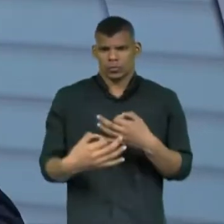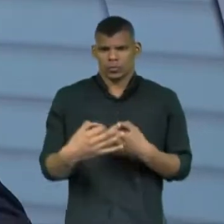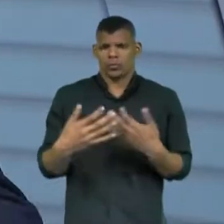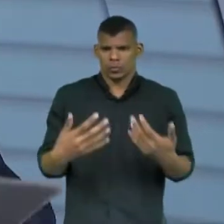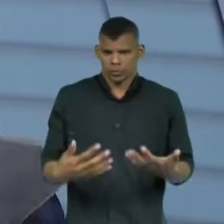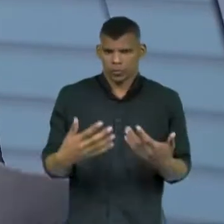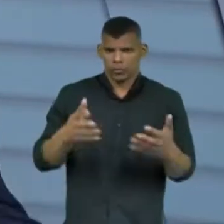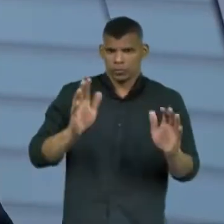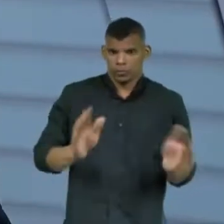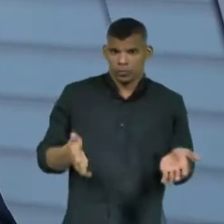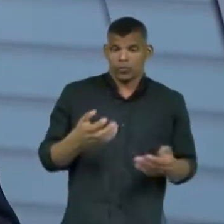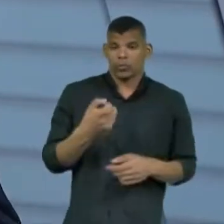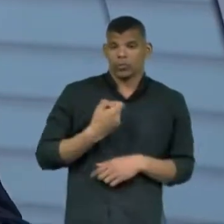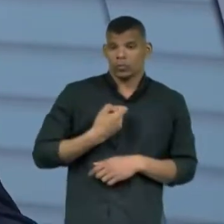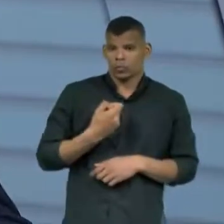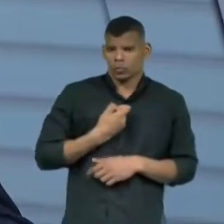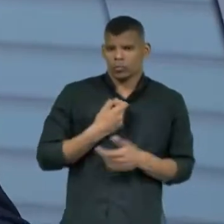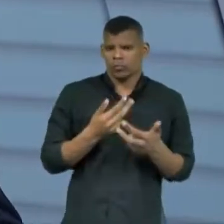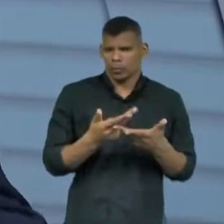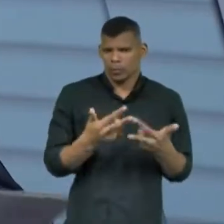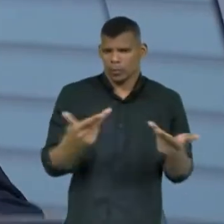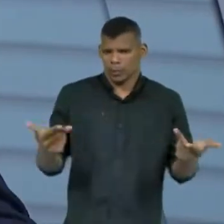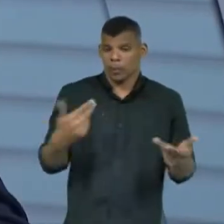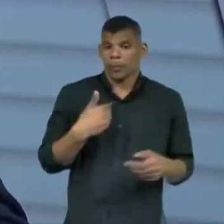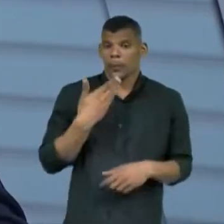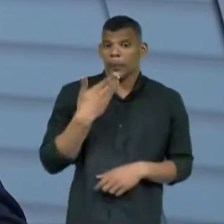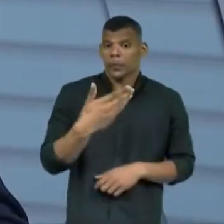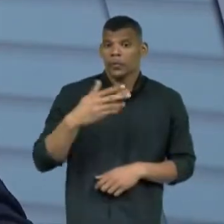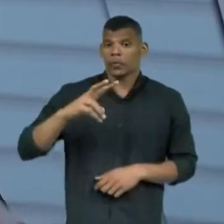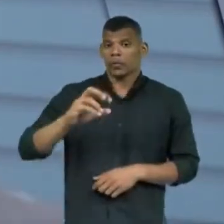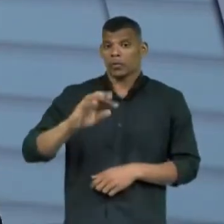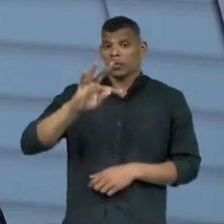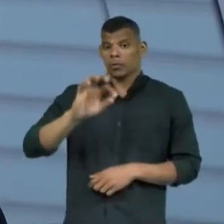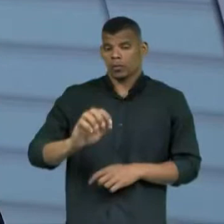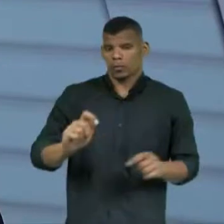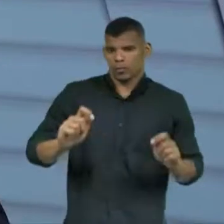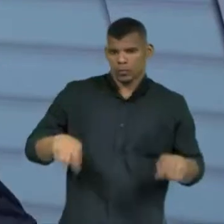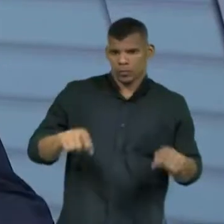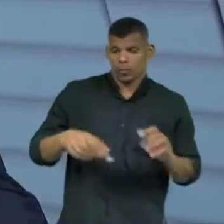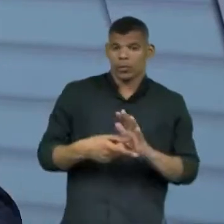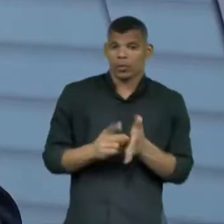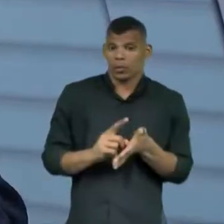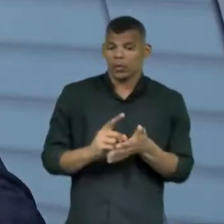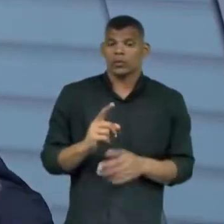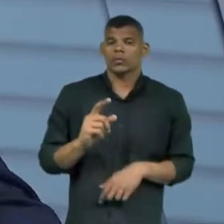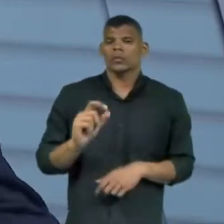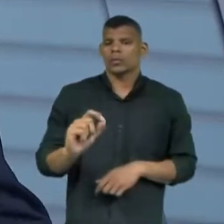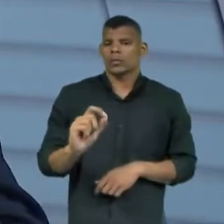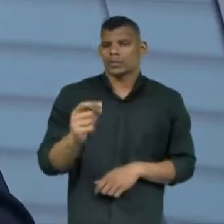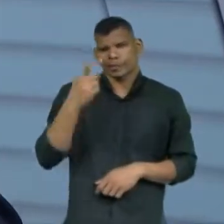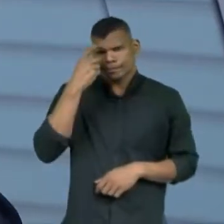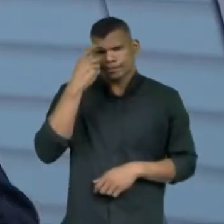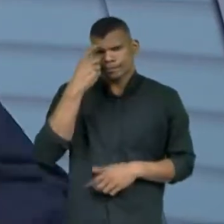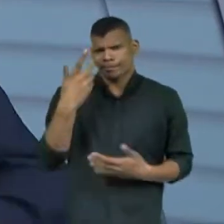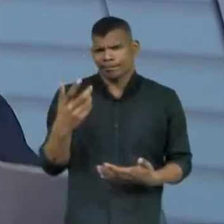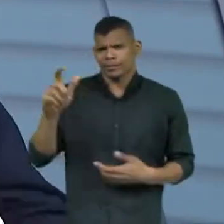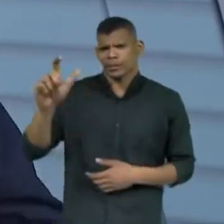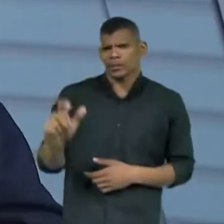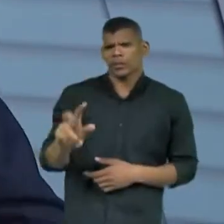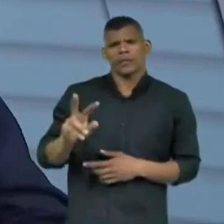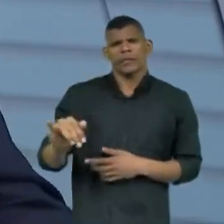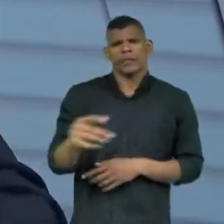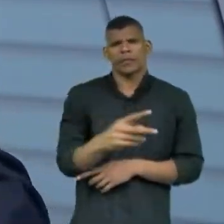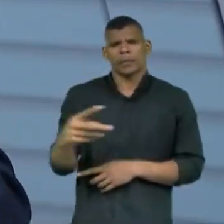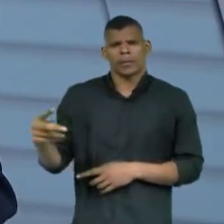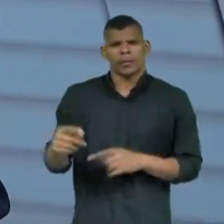candidatos já têm seus números e já podem pedir voto, porque antes era que todo mundo sabia, fulano é candidato a presidente,